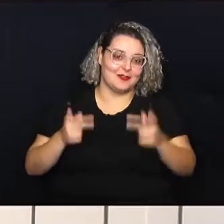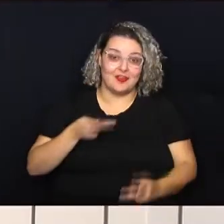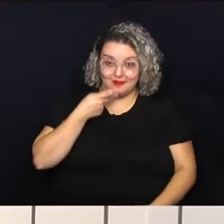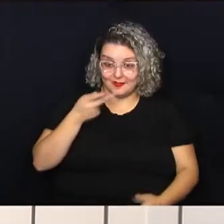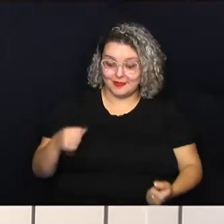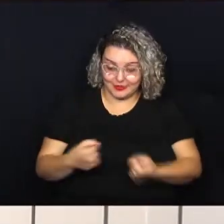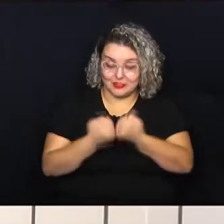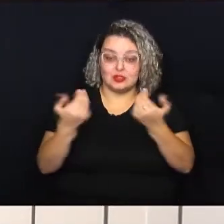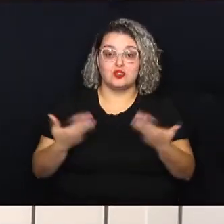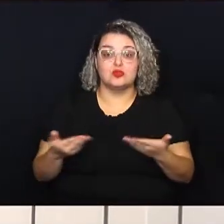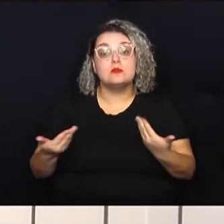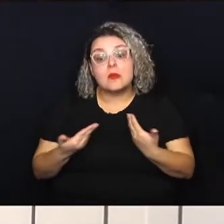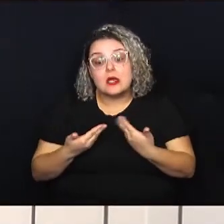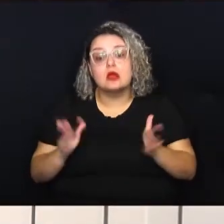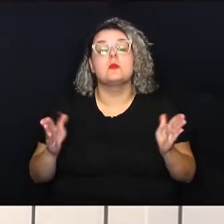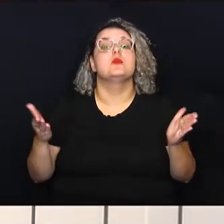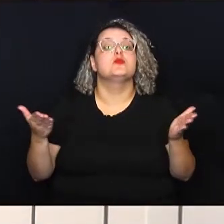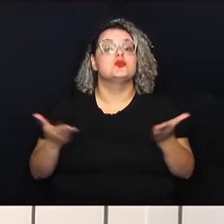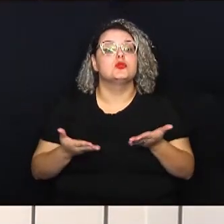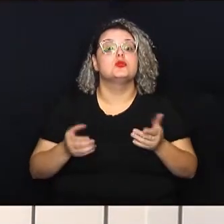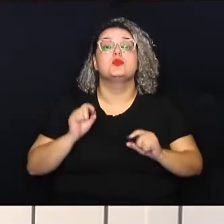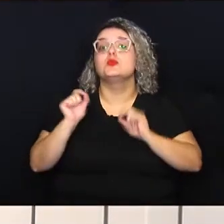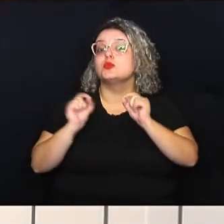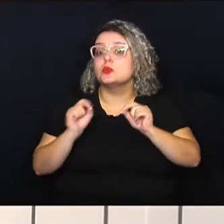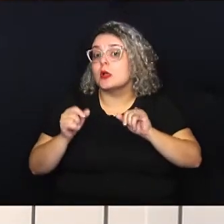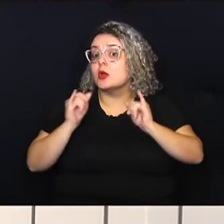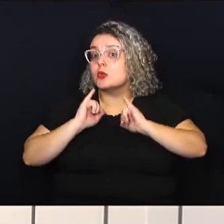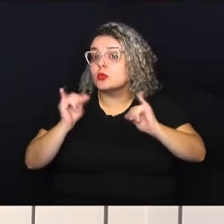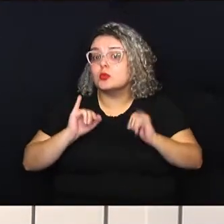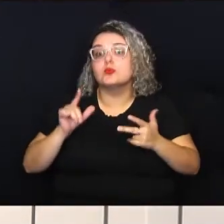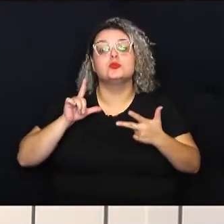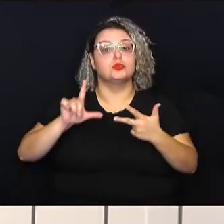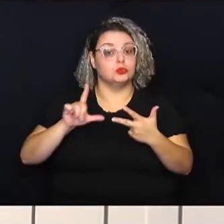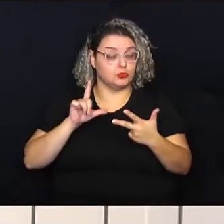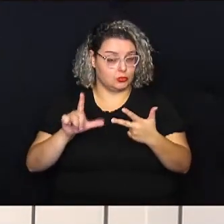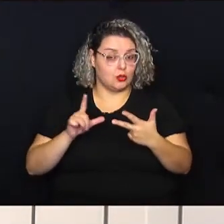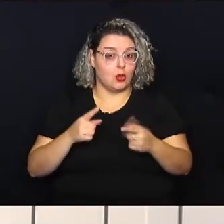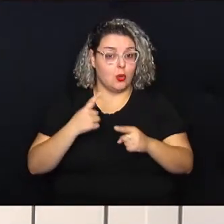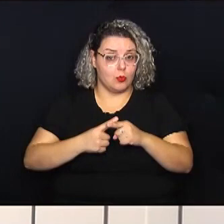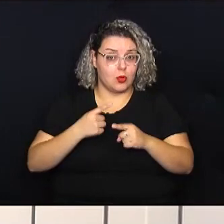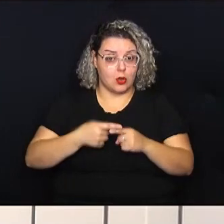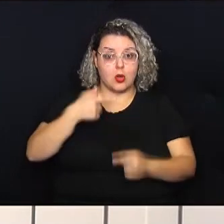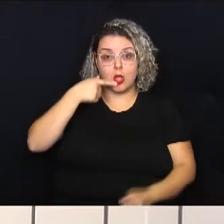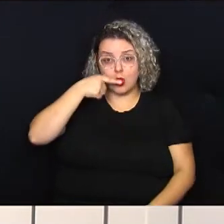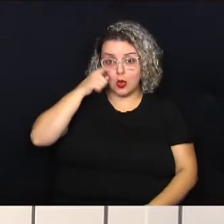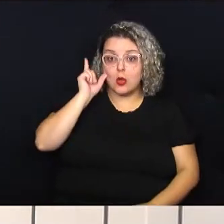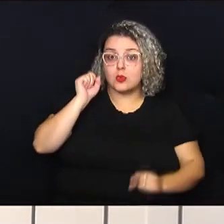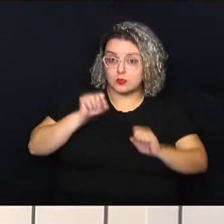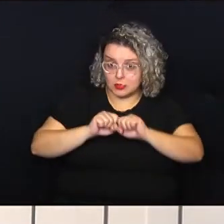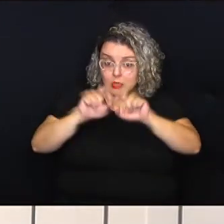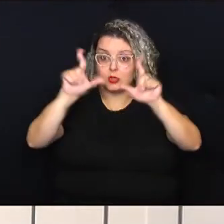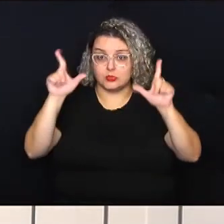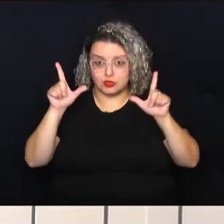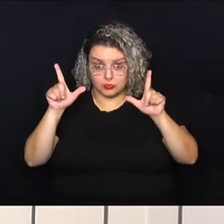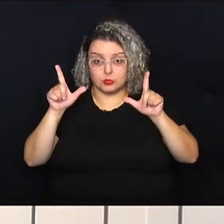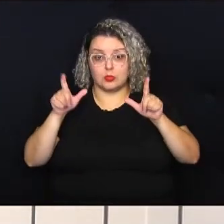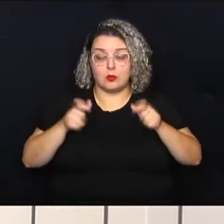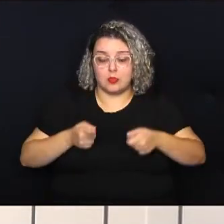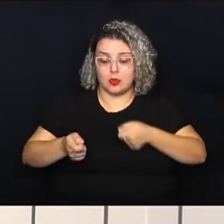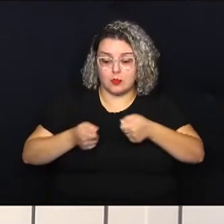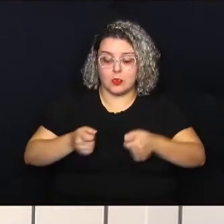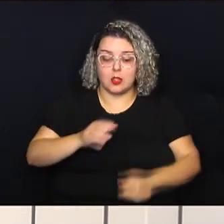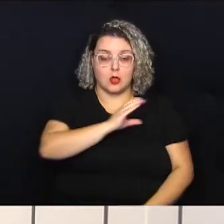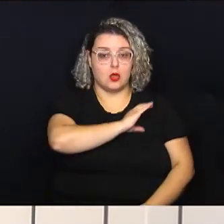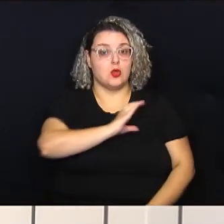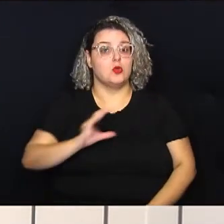Mas a gente abre a edição de hoje com as notícias do Legislativo, porque ontem pela manhã, sob o comando do presidente aqui